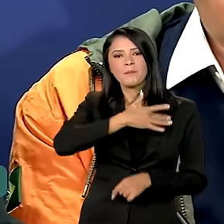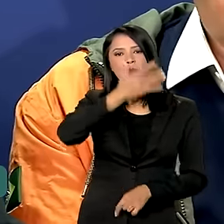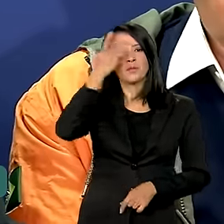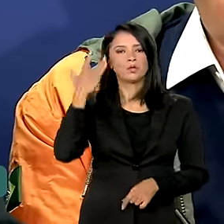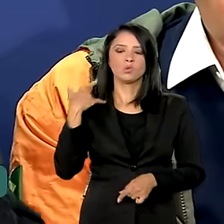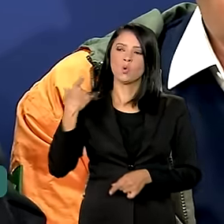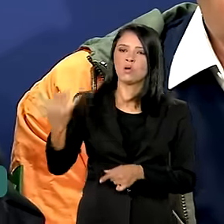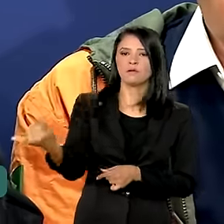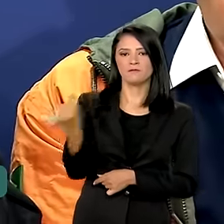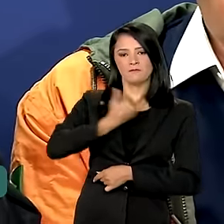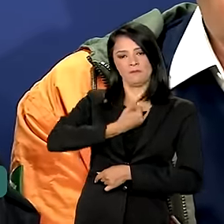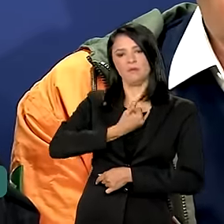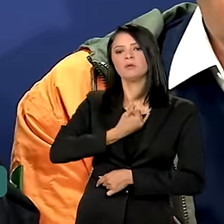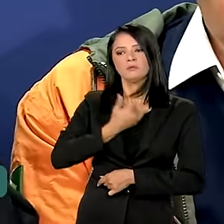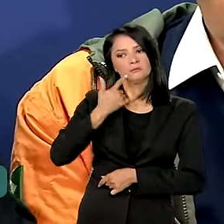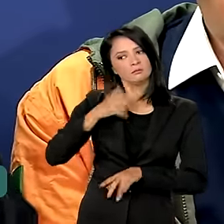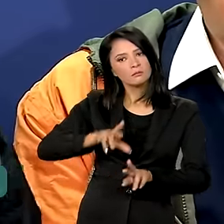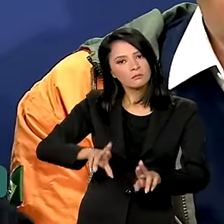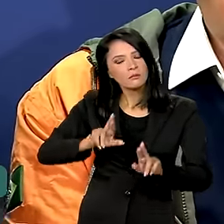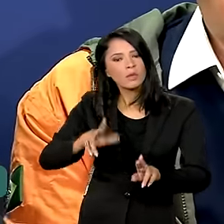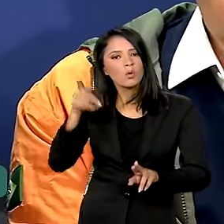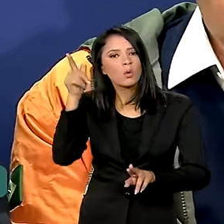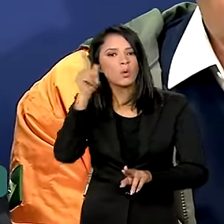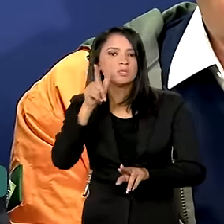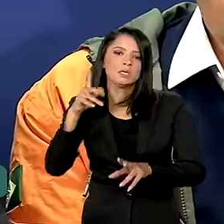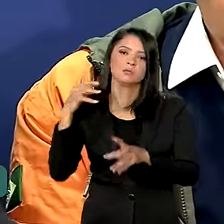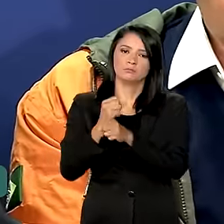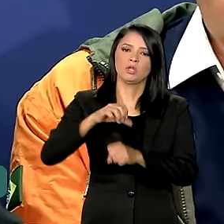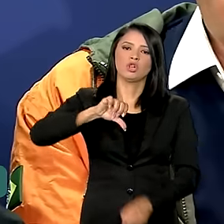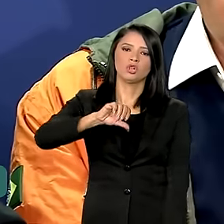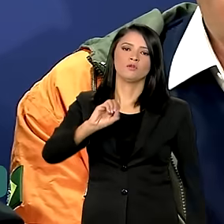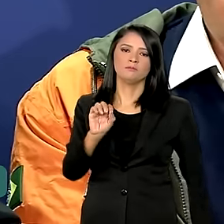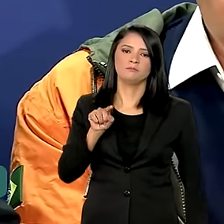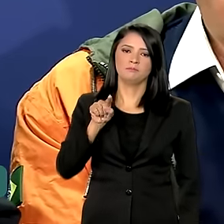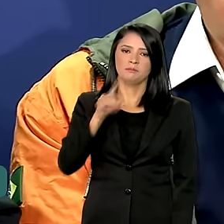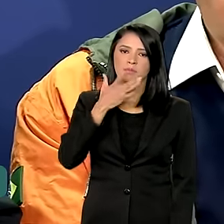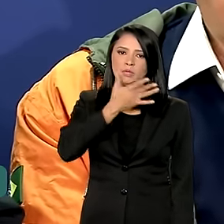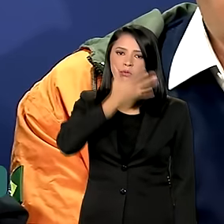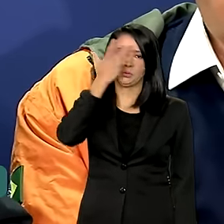confirmem. A expectativa nossa é que a gente chegue aí perto de 90 mil pessoas,